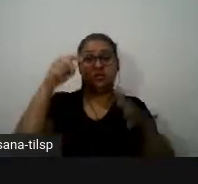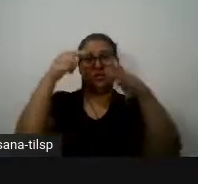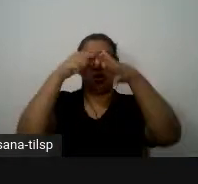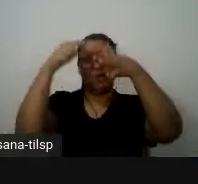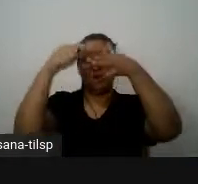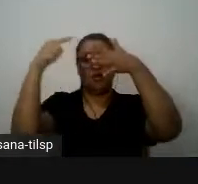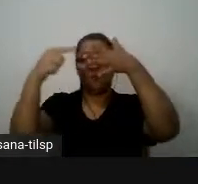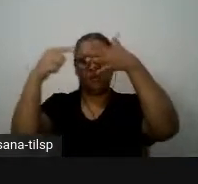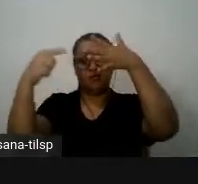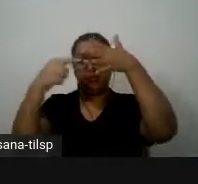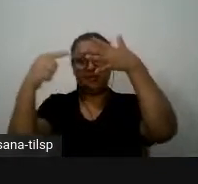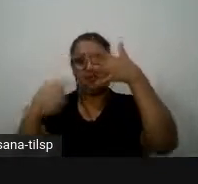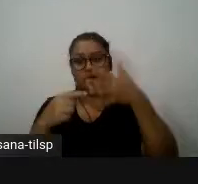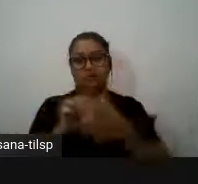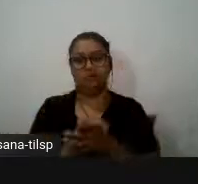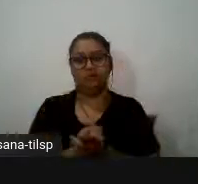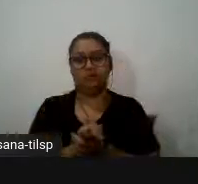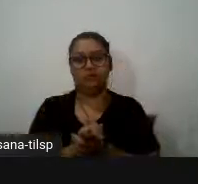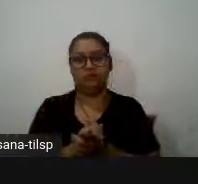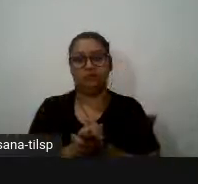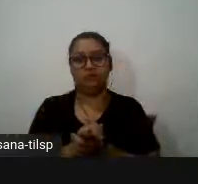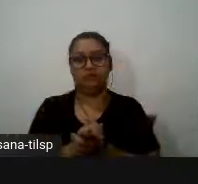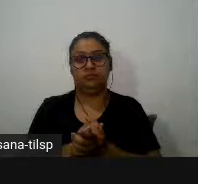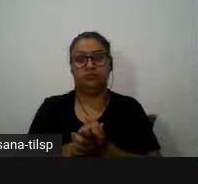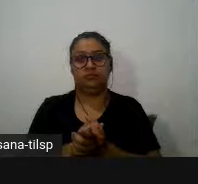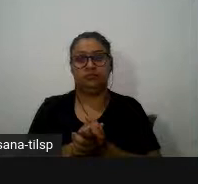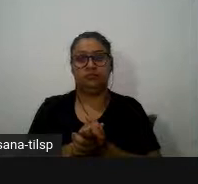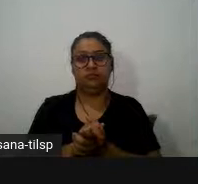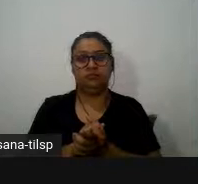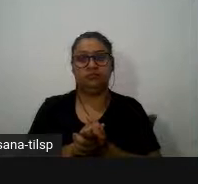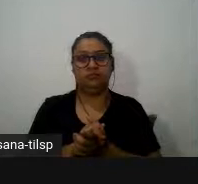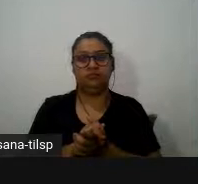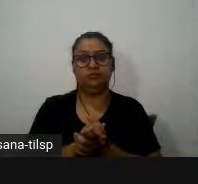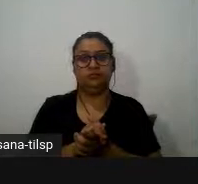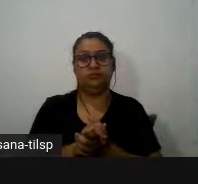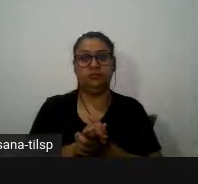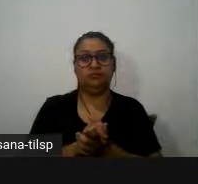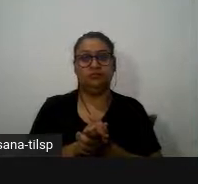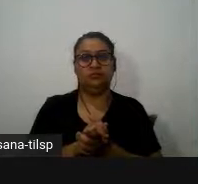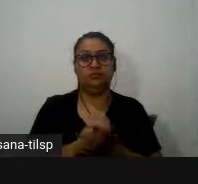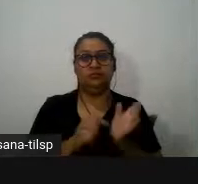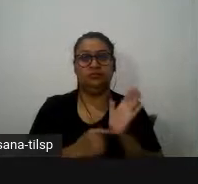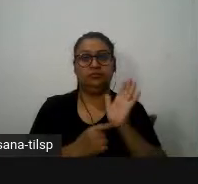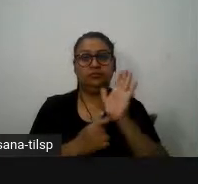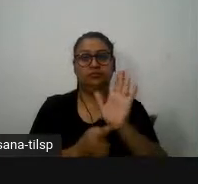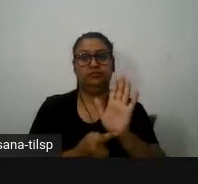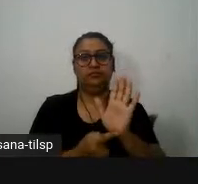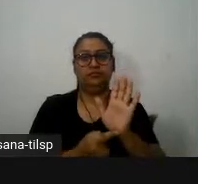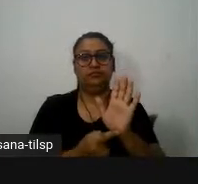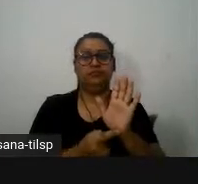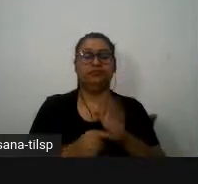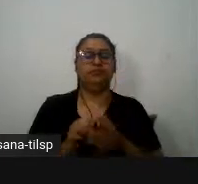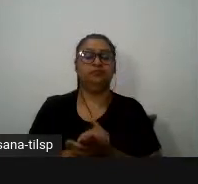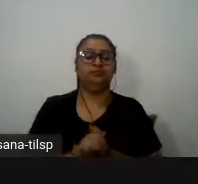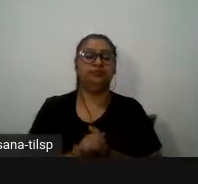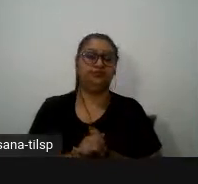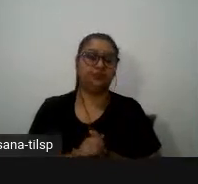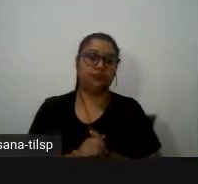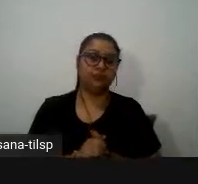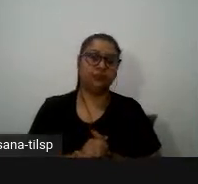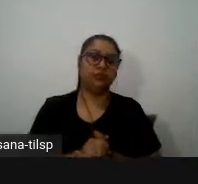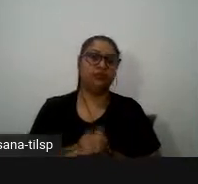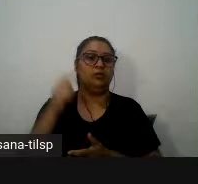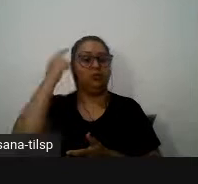essenciais para escrever um texto de divulgação científica e aqui não foi um trabalho individual foi um trabalho em conjunto com